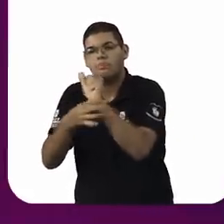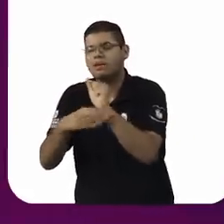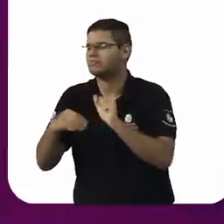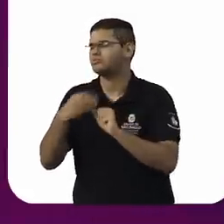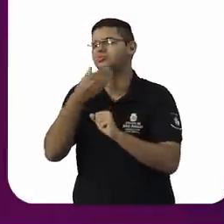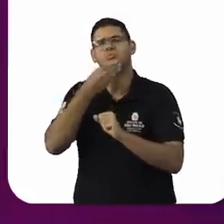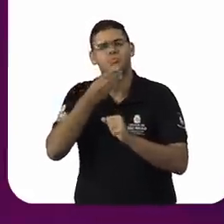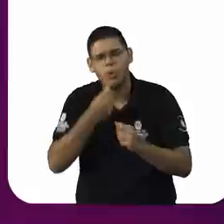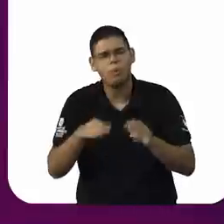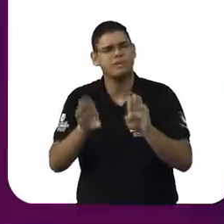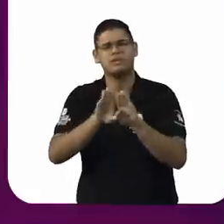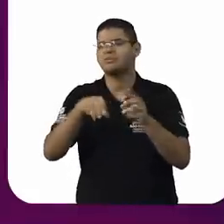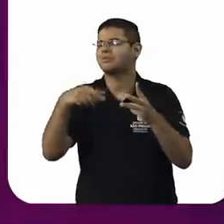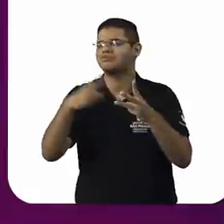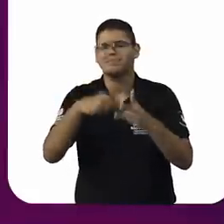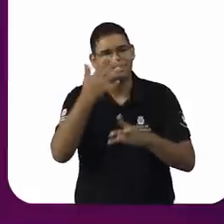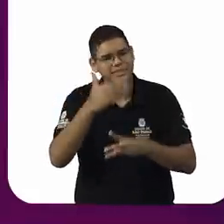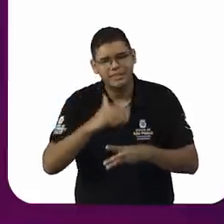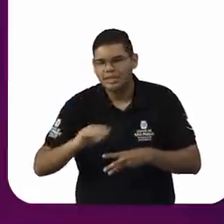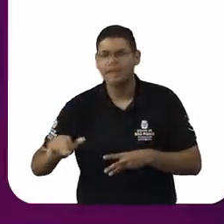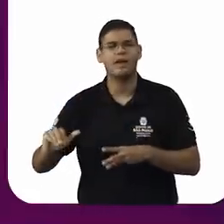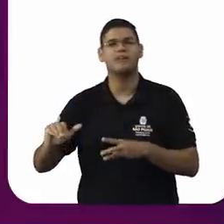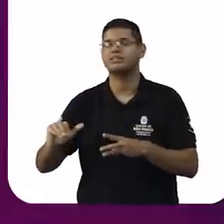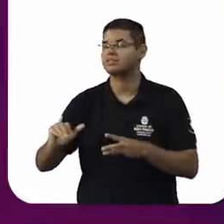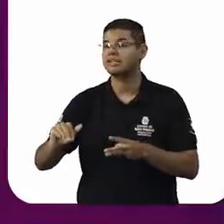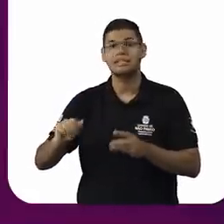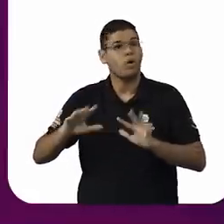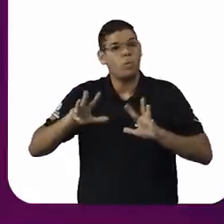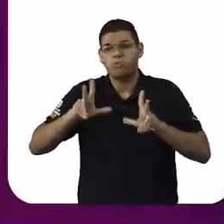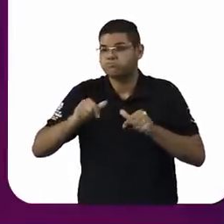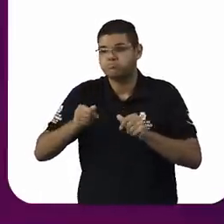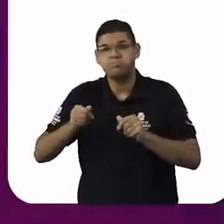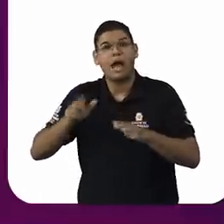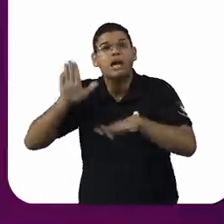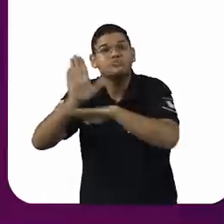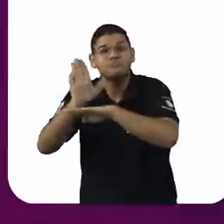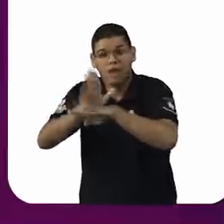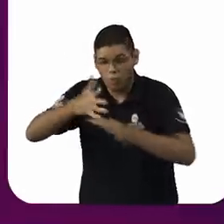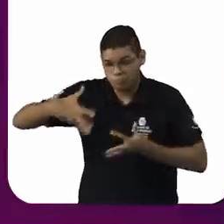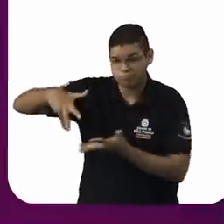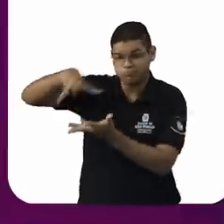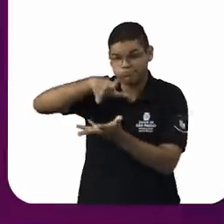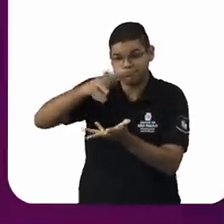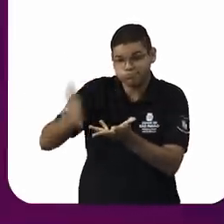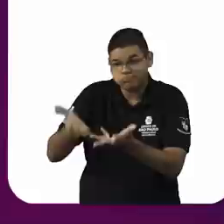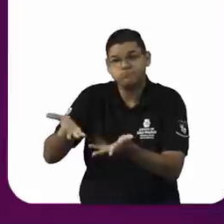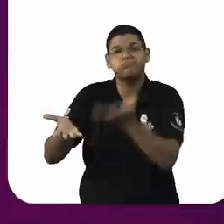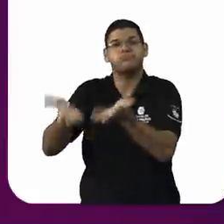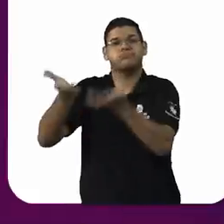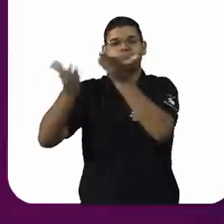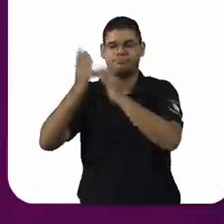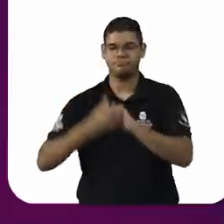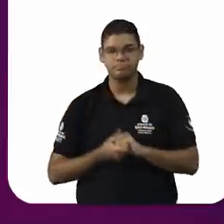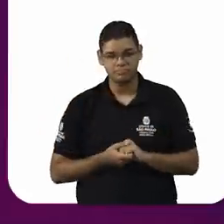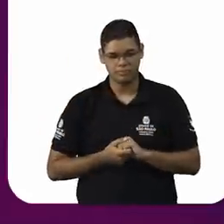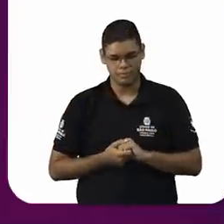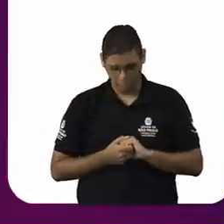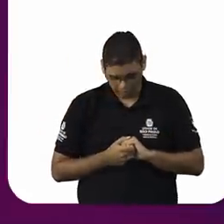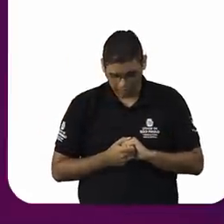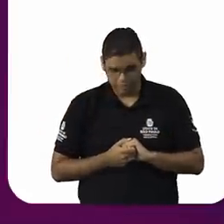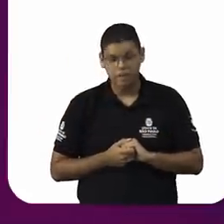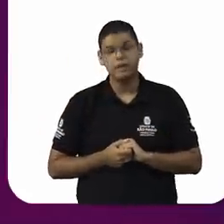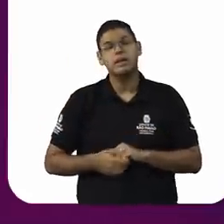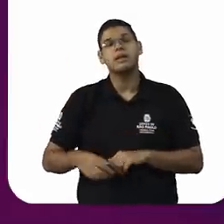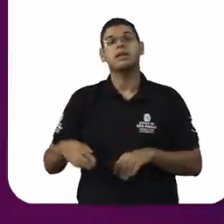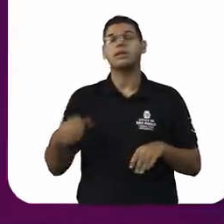sustentável do mundo como um todo. Eu também tive acesso a uma pesquisa que foi realizada por um instituto americano,